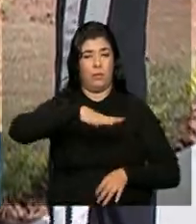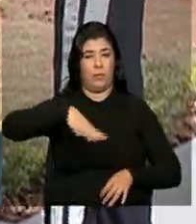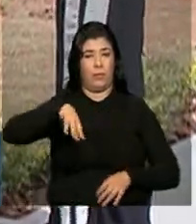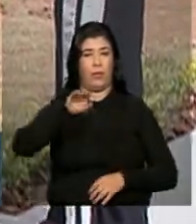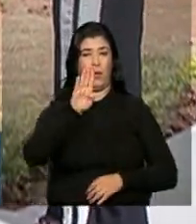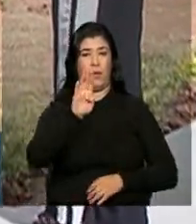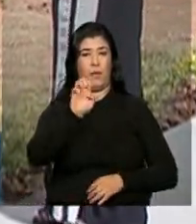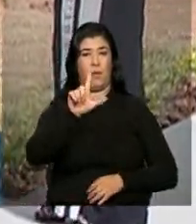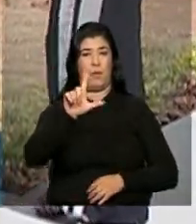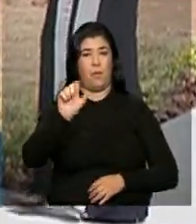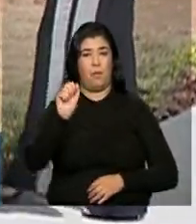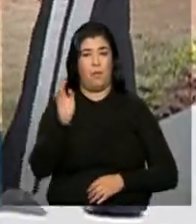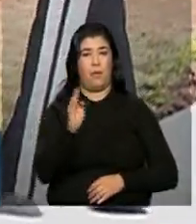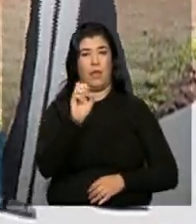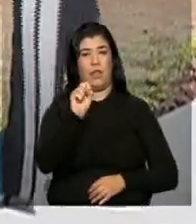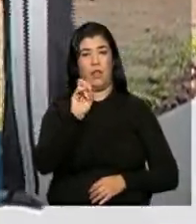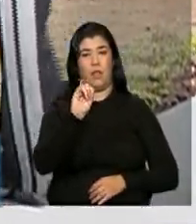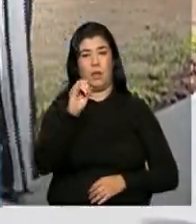Bela Suíça 3.